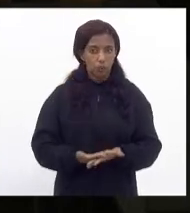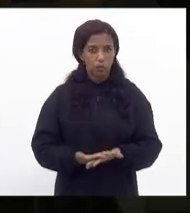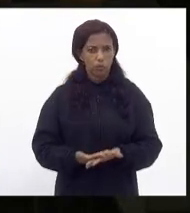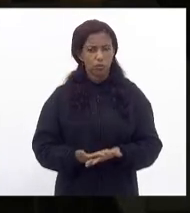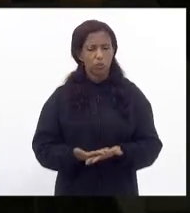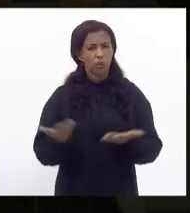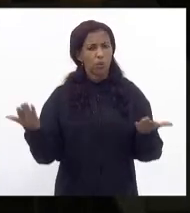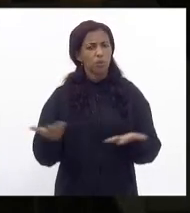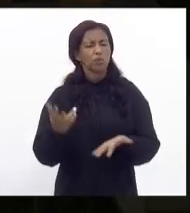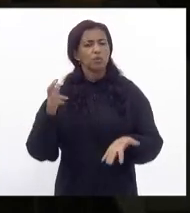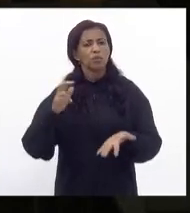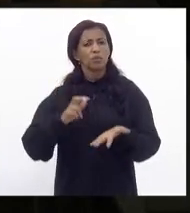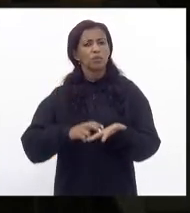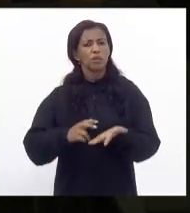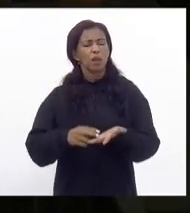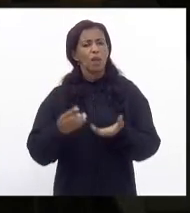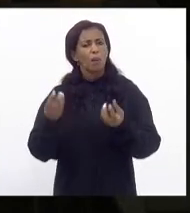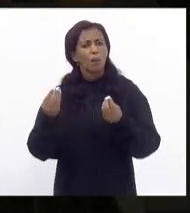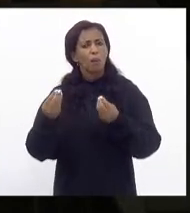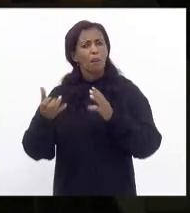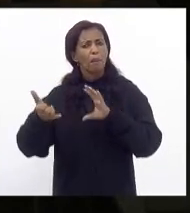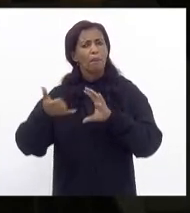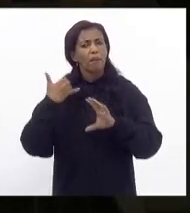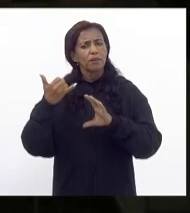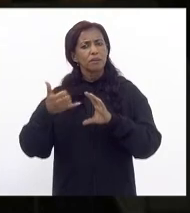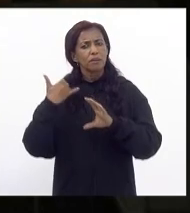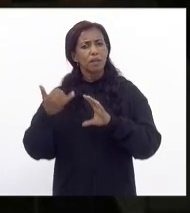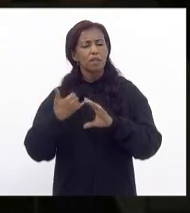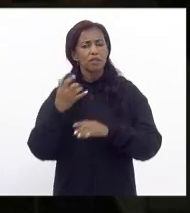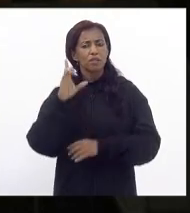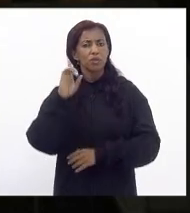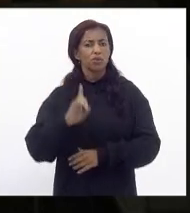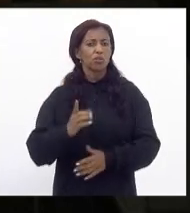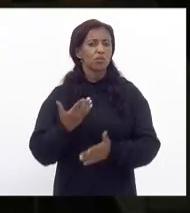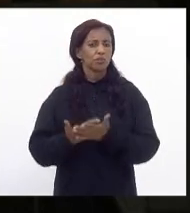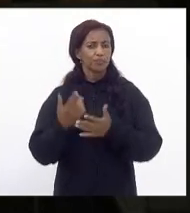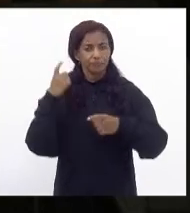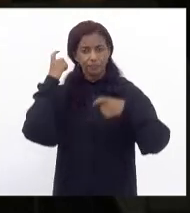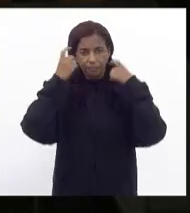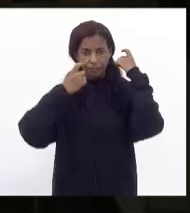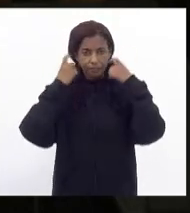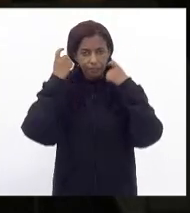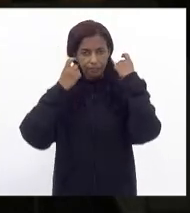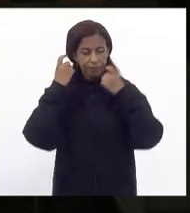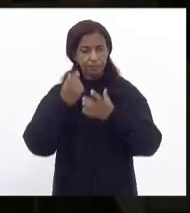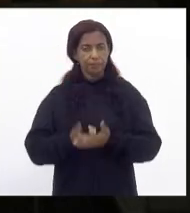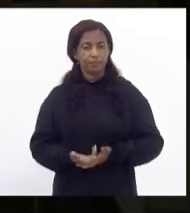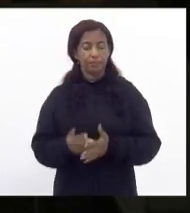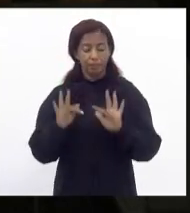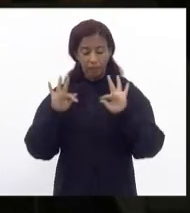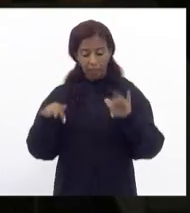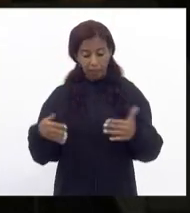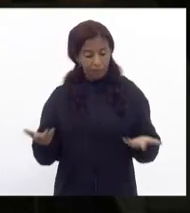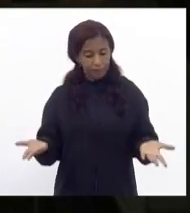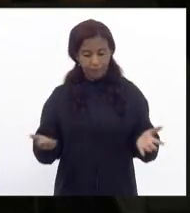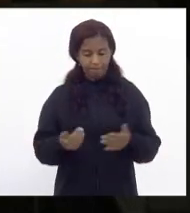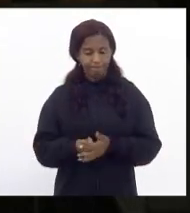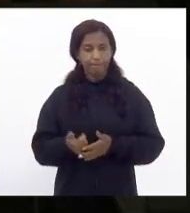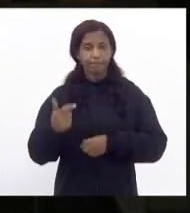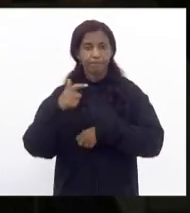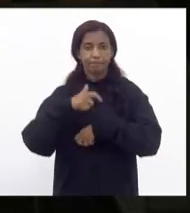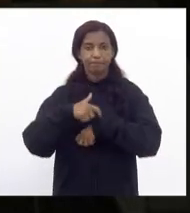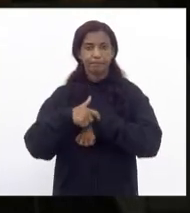sobretudo hoje de manhã várias mensagens de diretores de escola preocupadas enfim eu quero aqui nesse